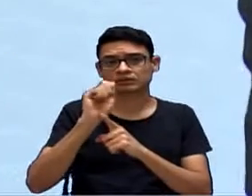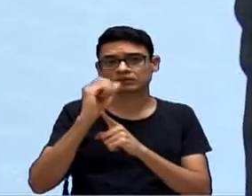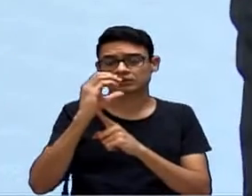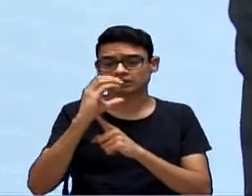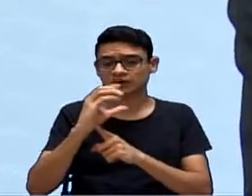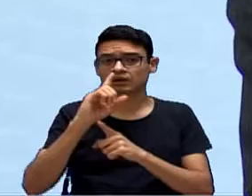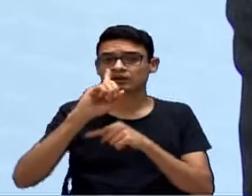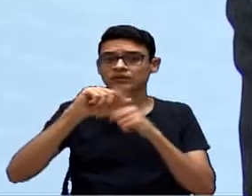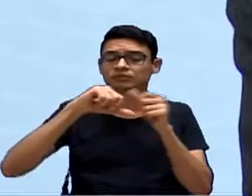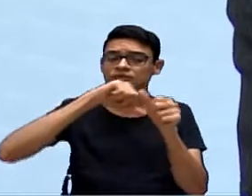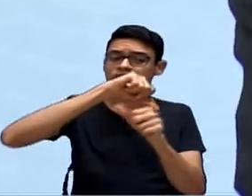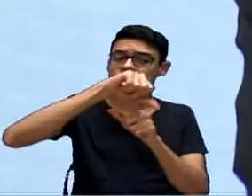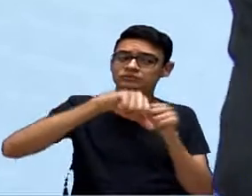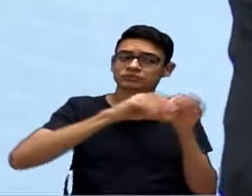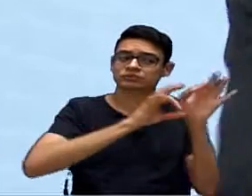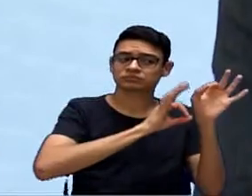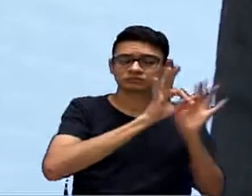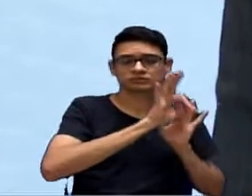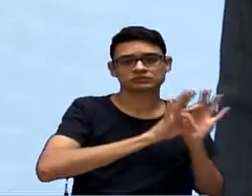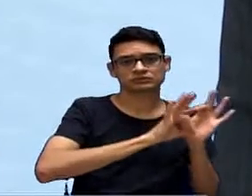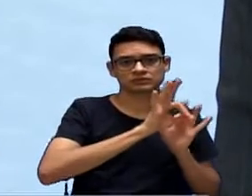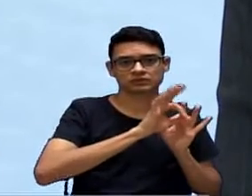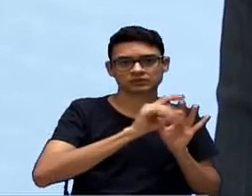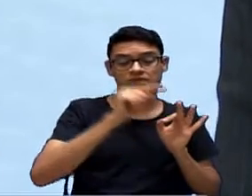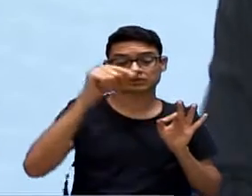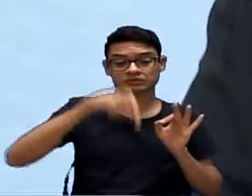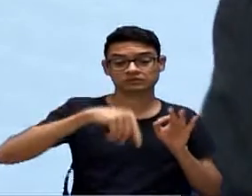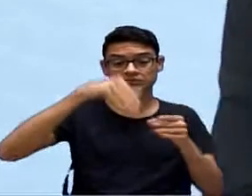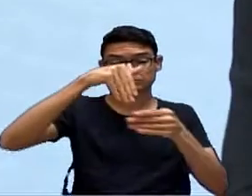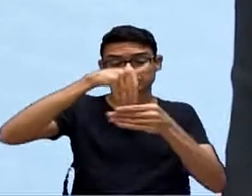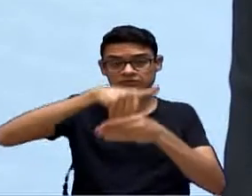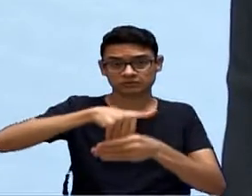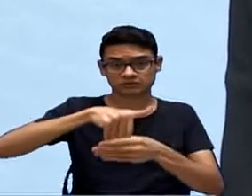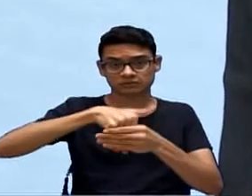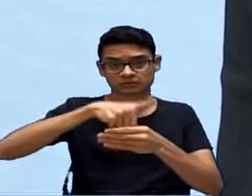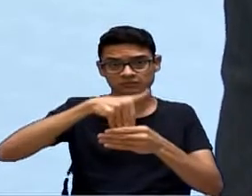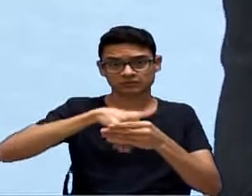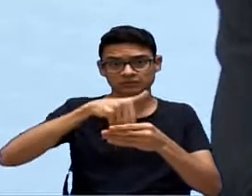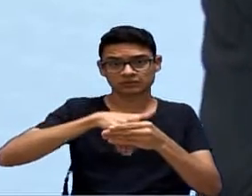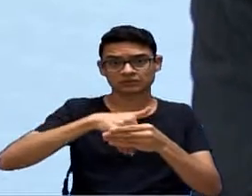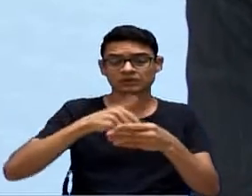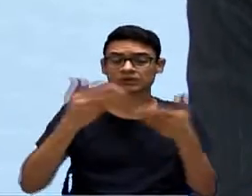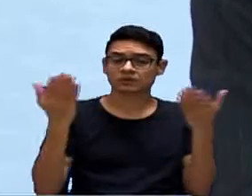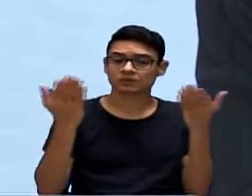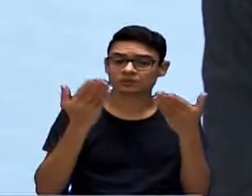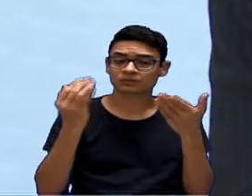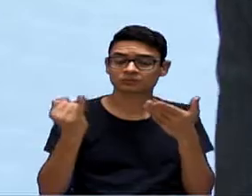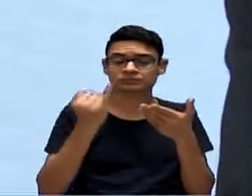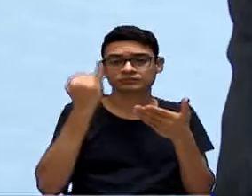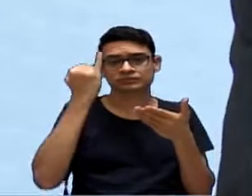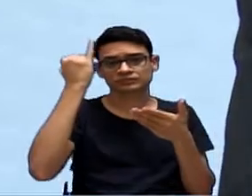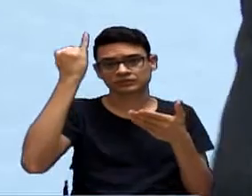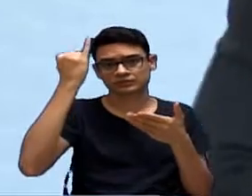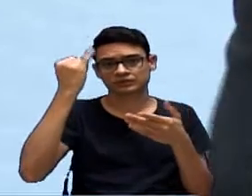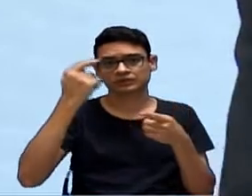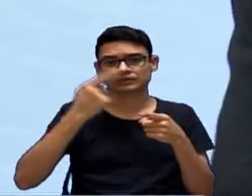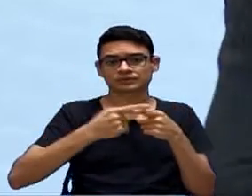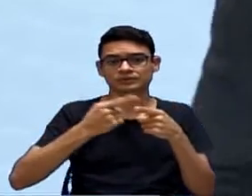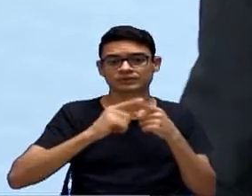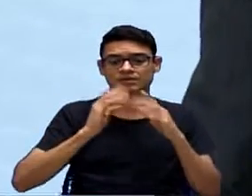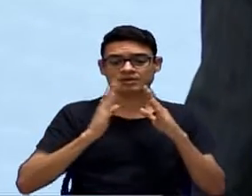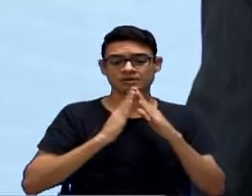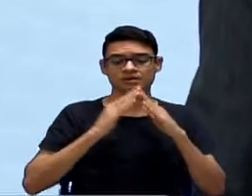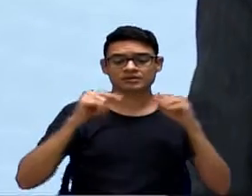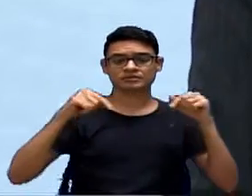alteração ao projeto, e nós votamos aqui na Casa. Mas é importante que seja aprovado hoje, que nós já tivemos exemplo. A Casa está com